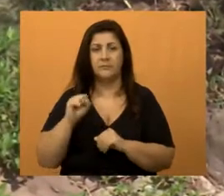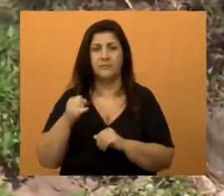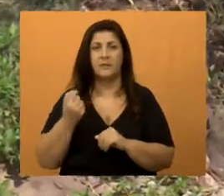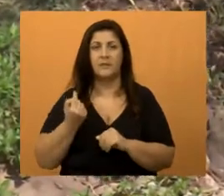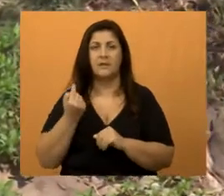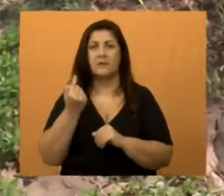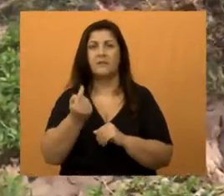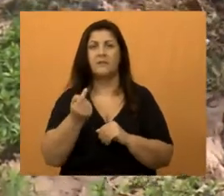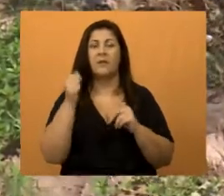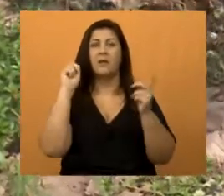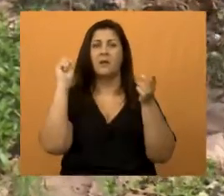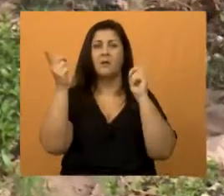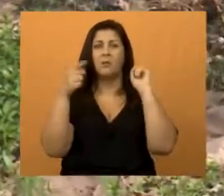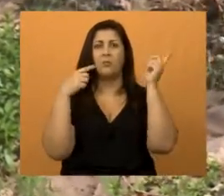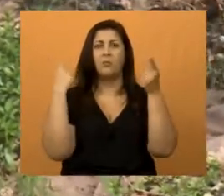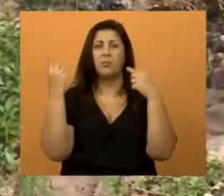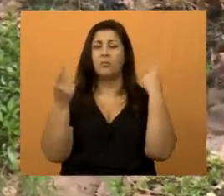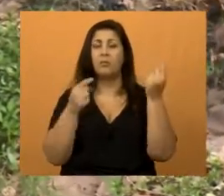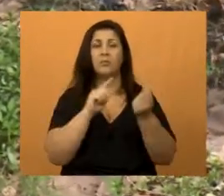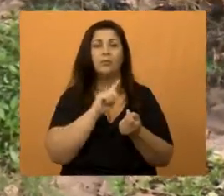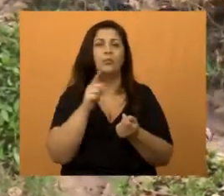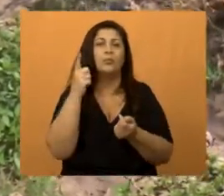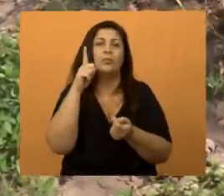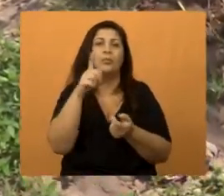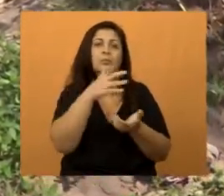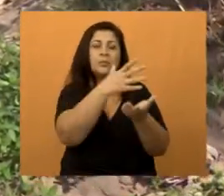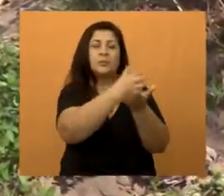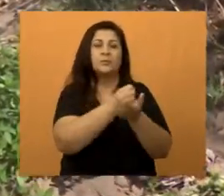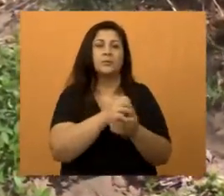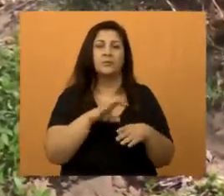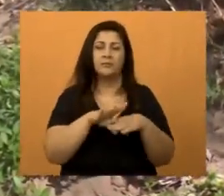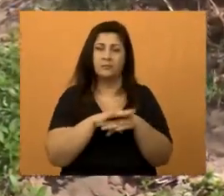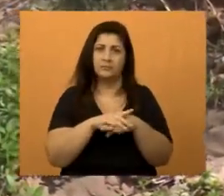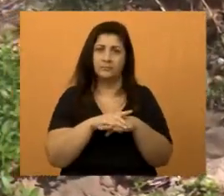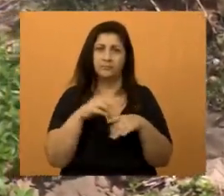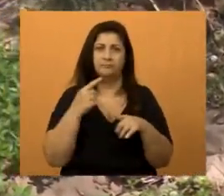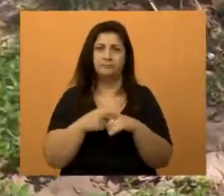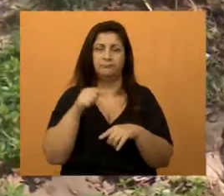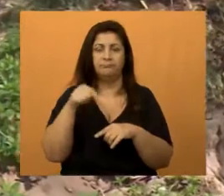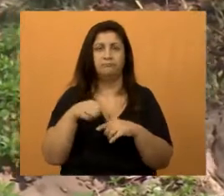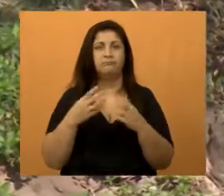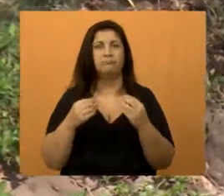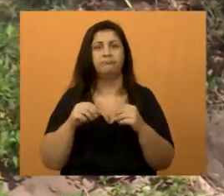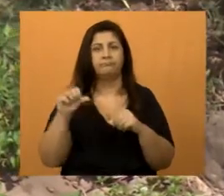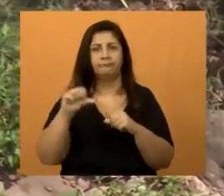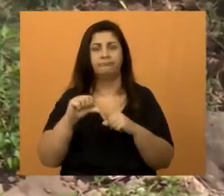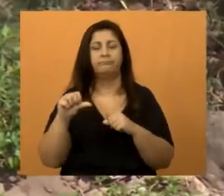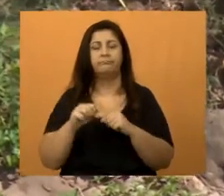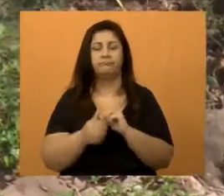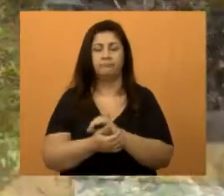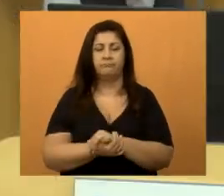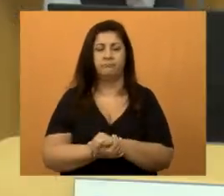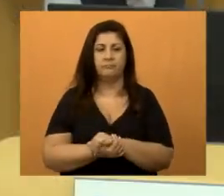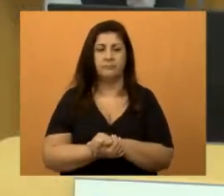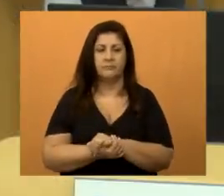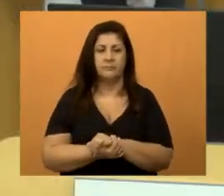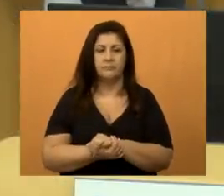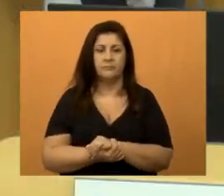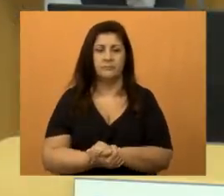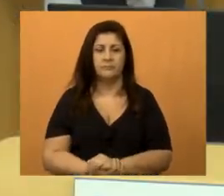SAMU, não tem condições de pegar um doente aqui, porque a coisa aqui é muito precária mesmo aqui no Jardim Paraíso.